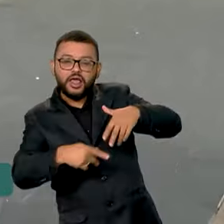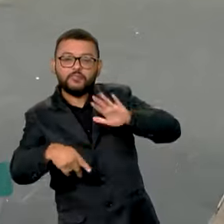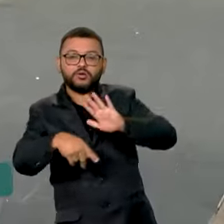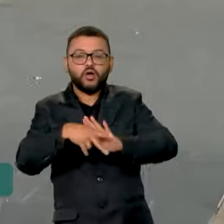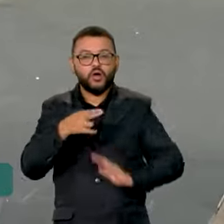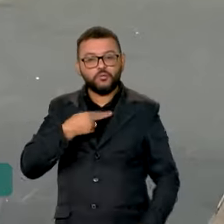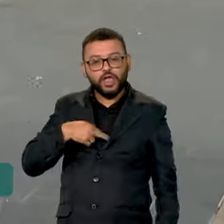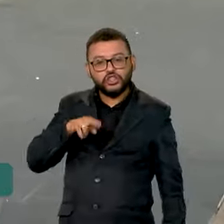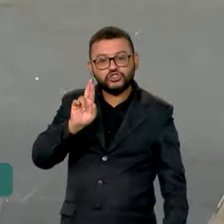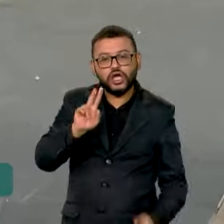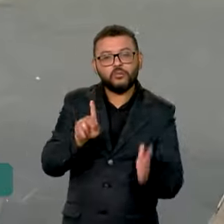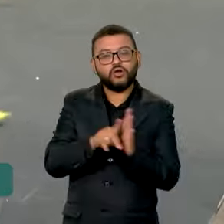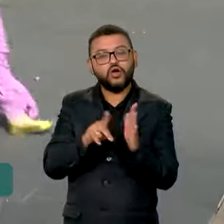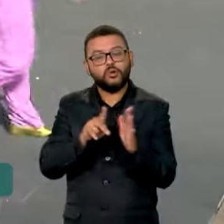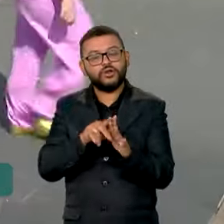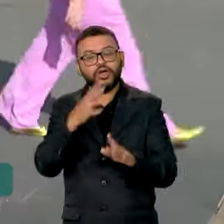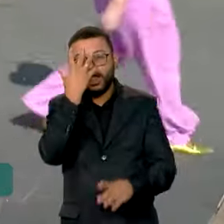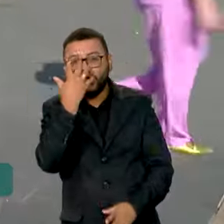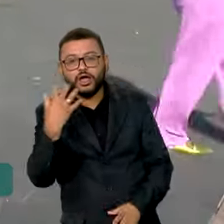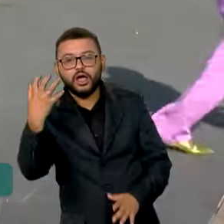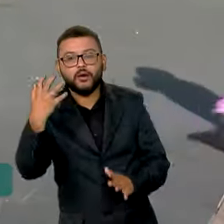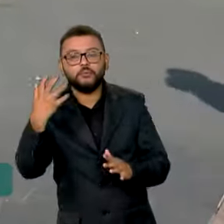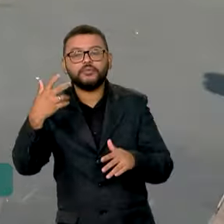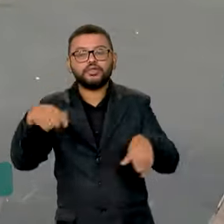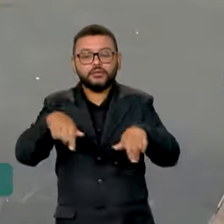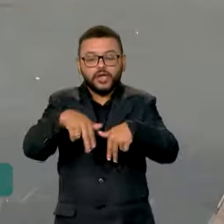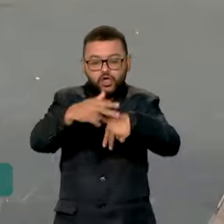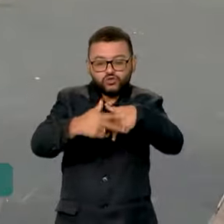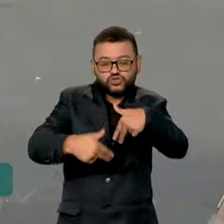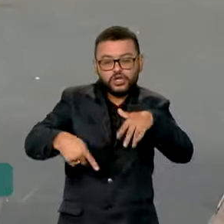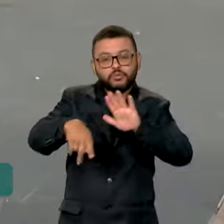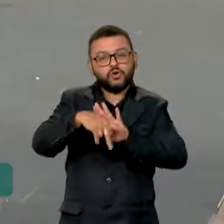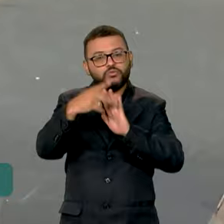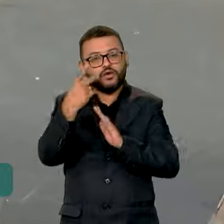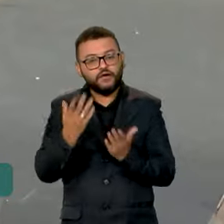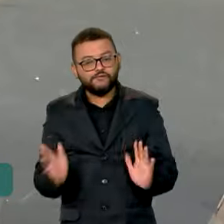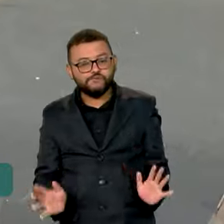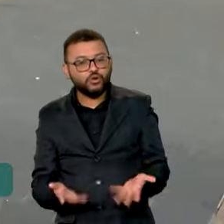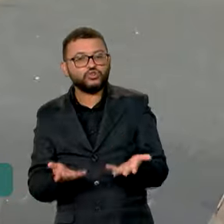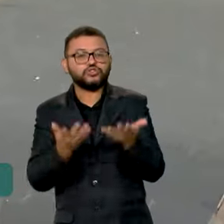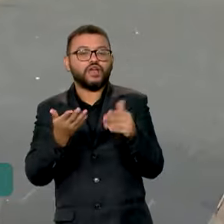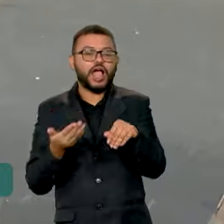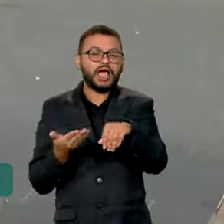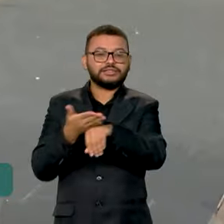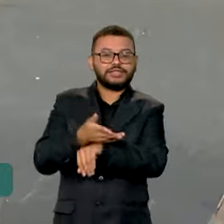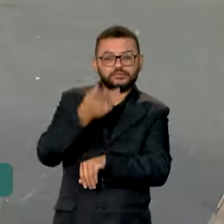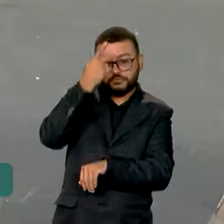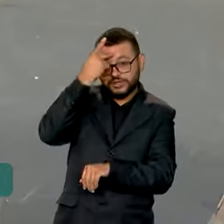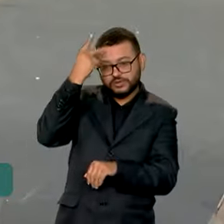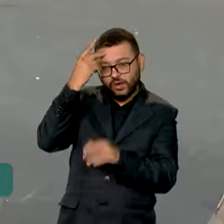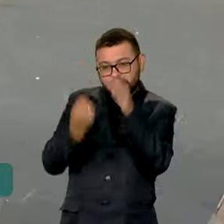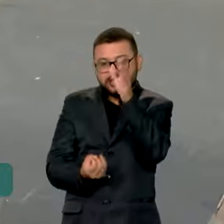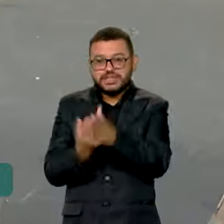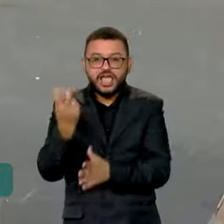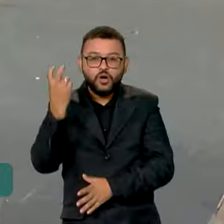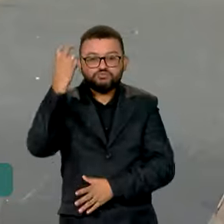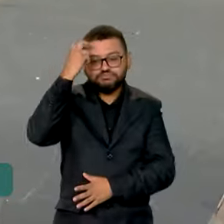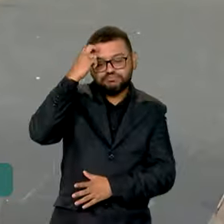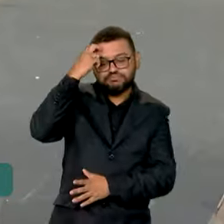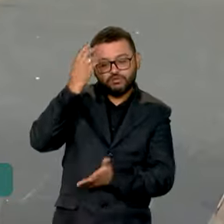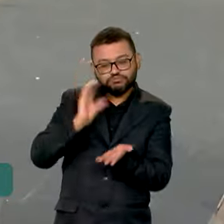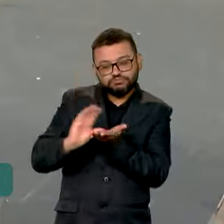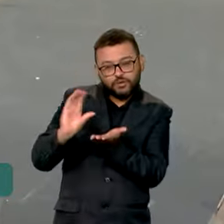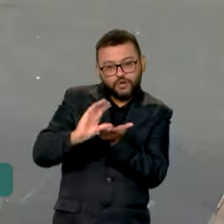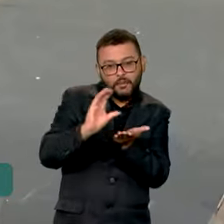religiosa, de orientação sexual e de gênero. É uma forma de facilitar o acesso desses produtores culturais aos